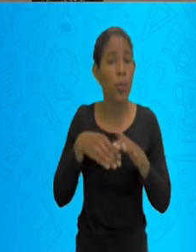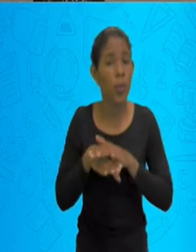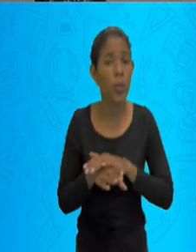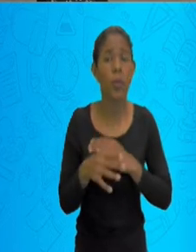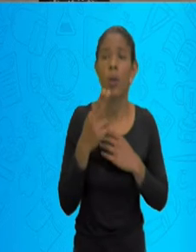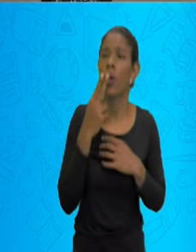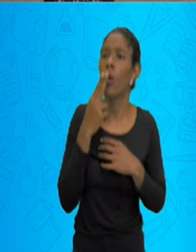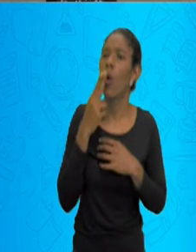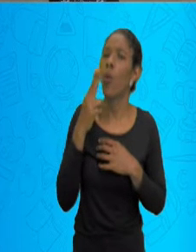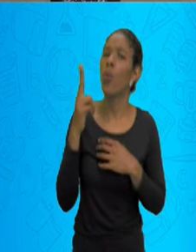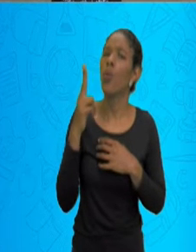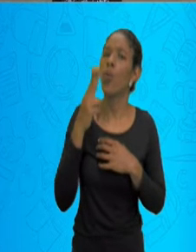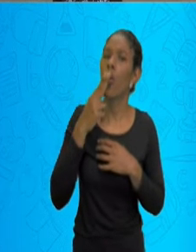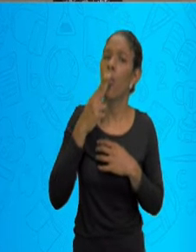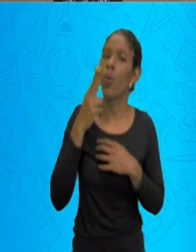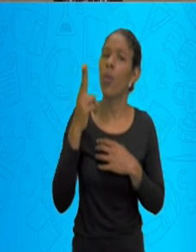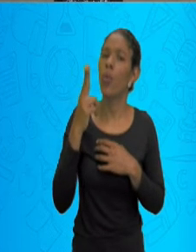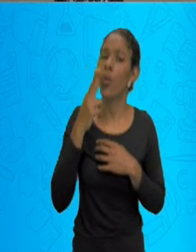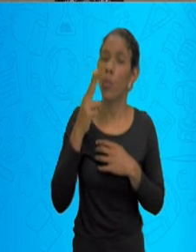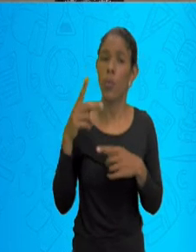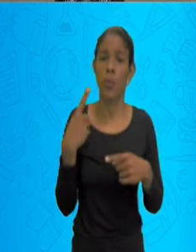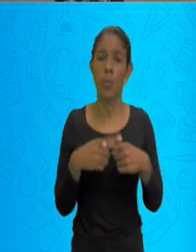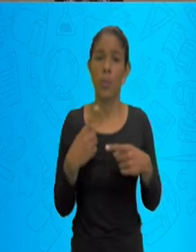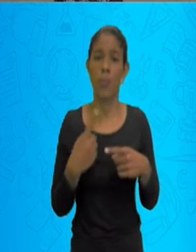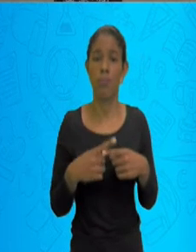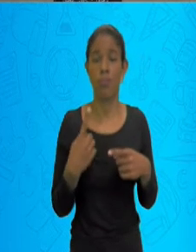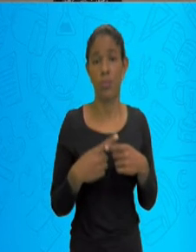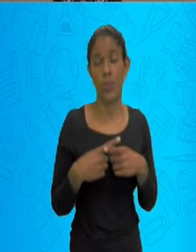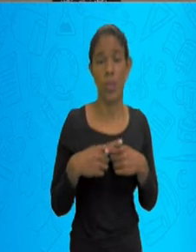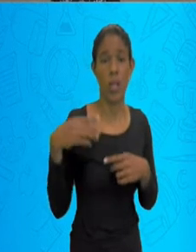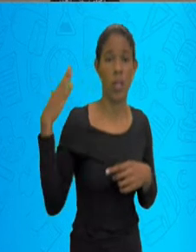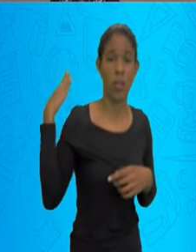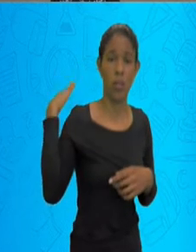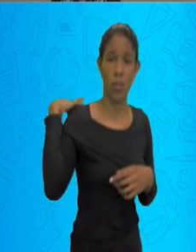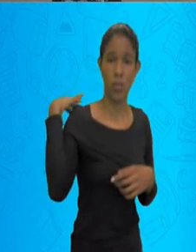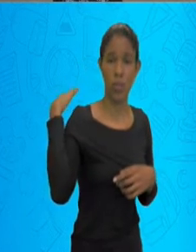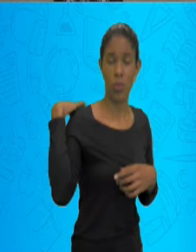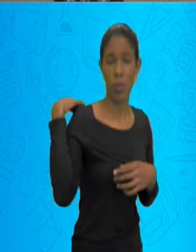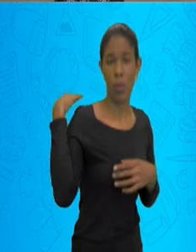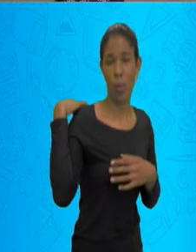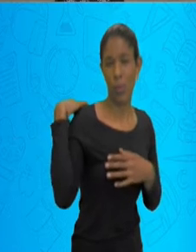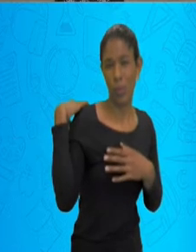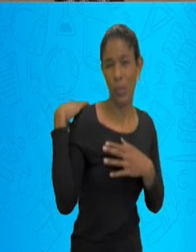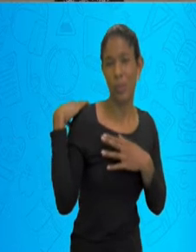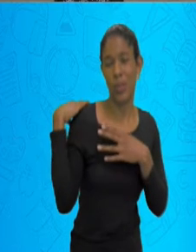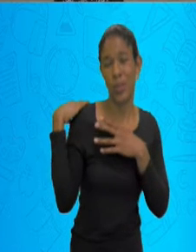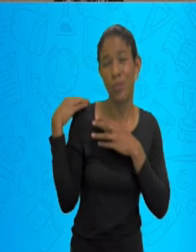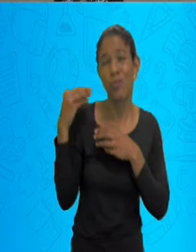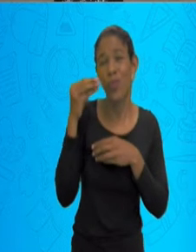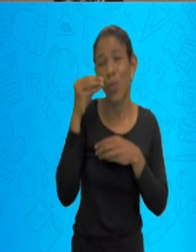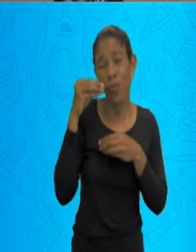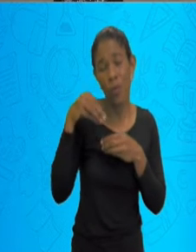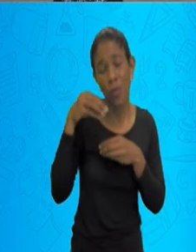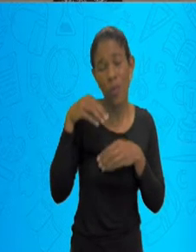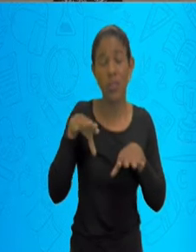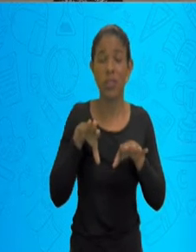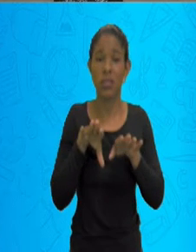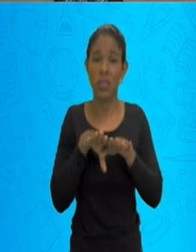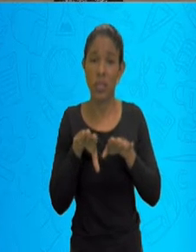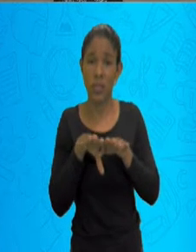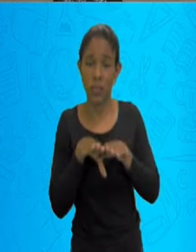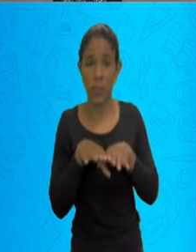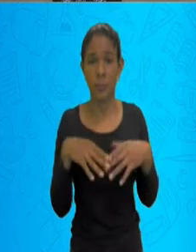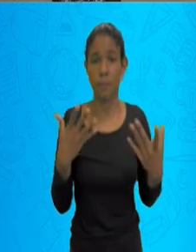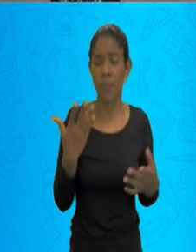tem uma perda de tecido da região, dos alvéolos nos pulmões. As